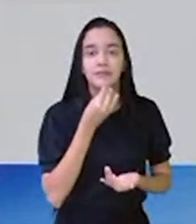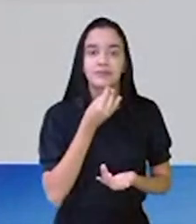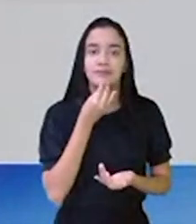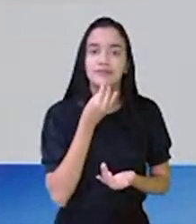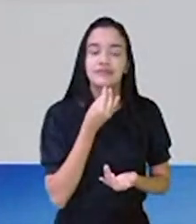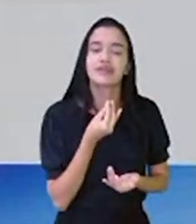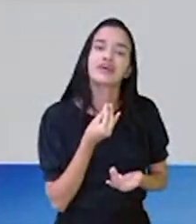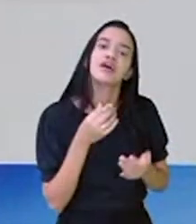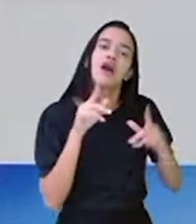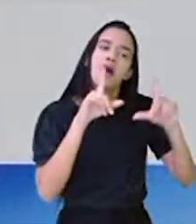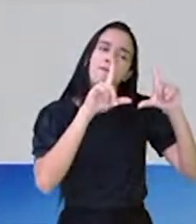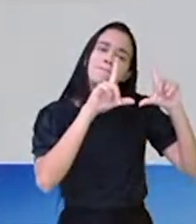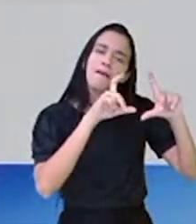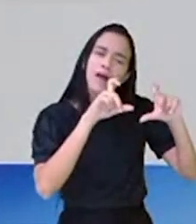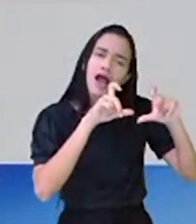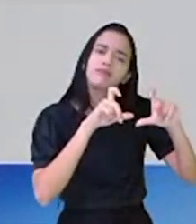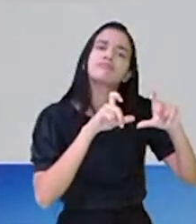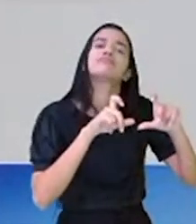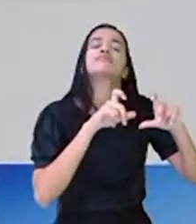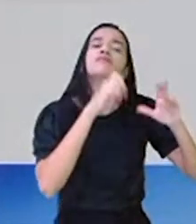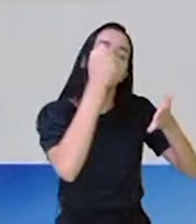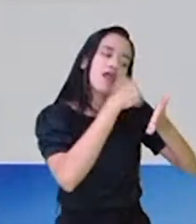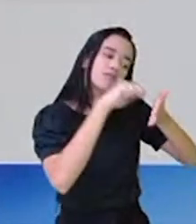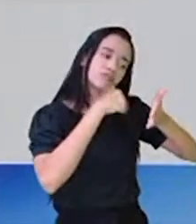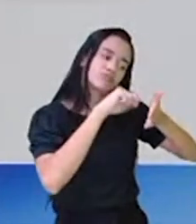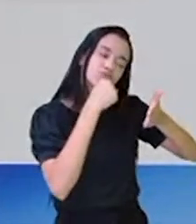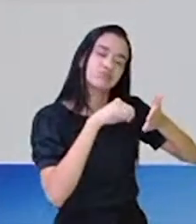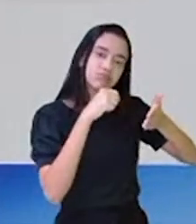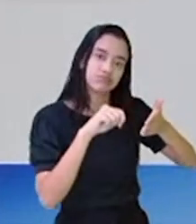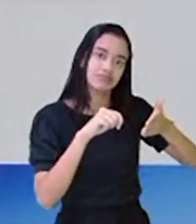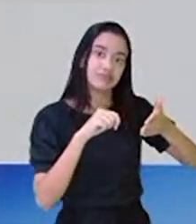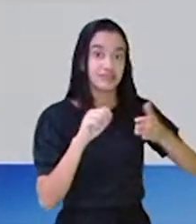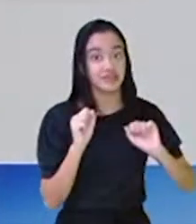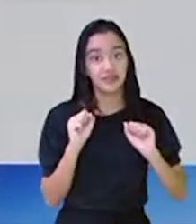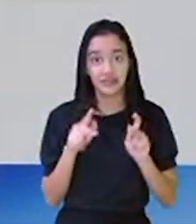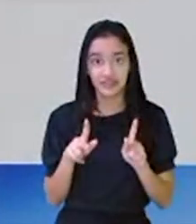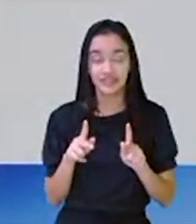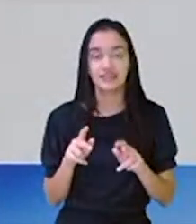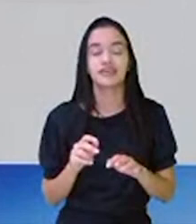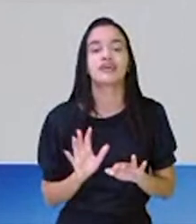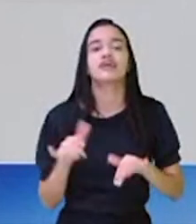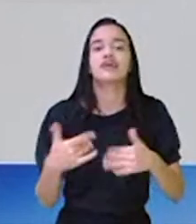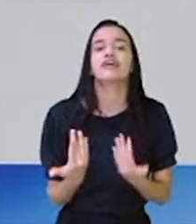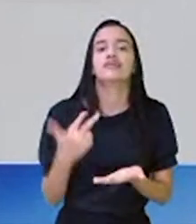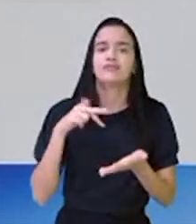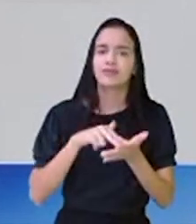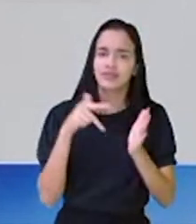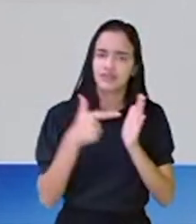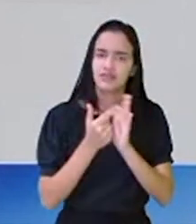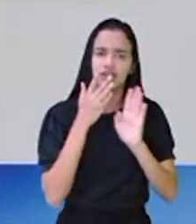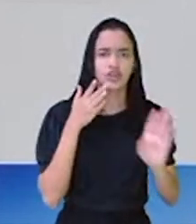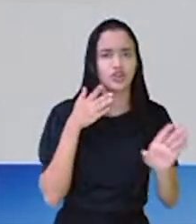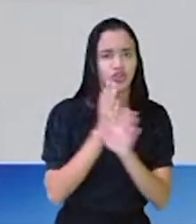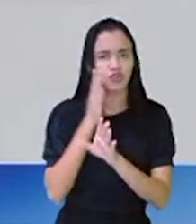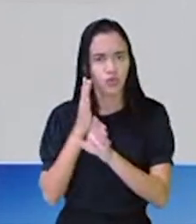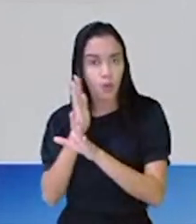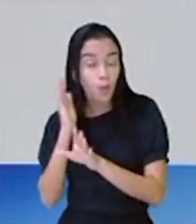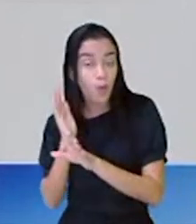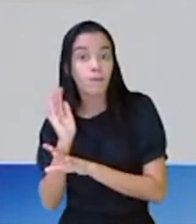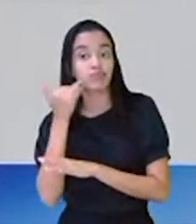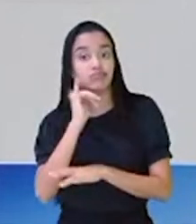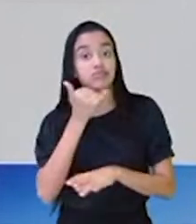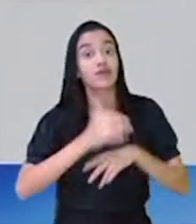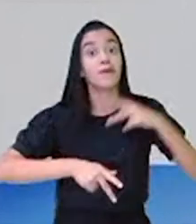printar a tela, para anotar e para fazer. Decifrar a mensagem e descobrir o ditado